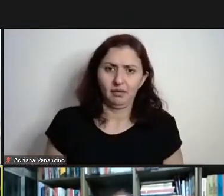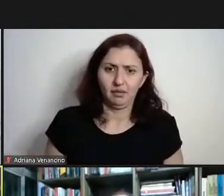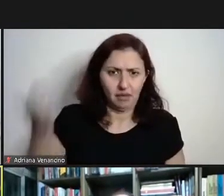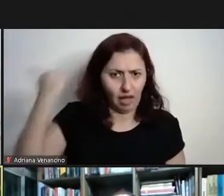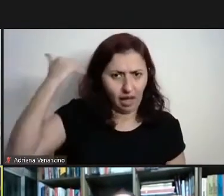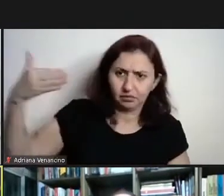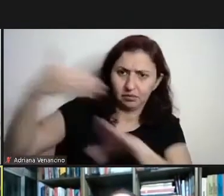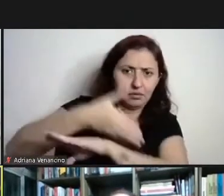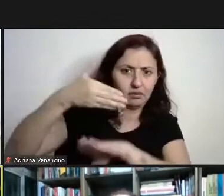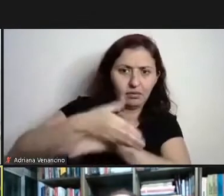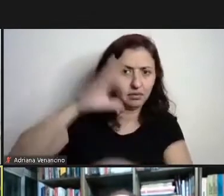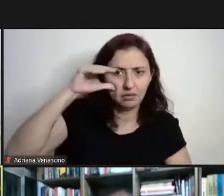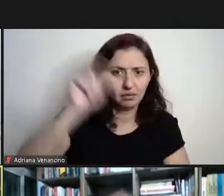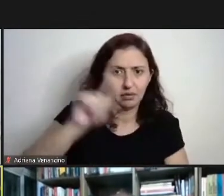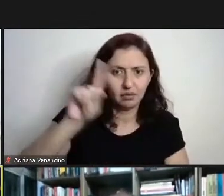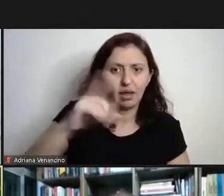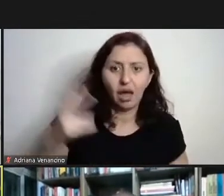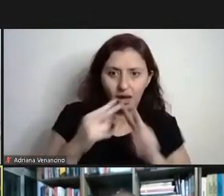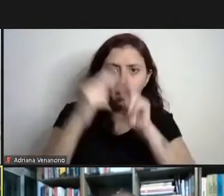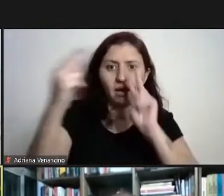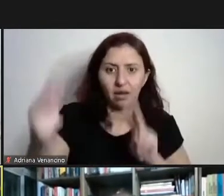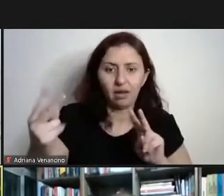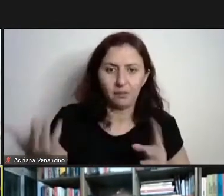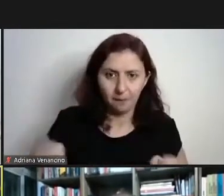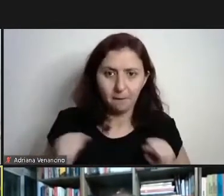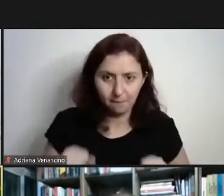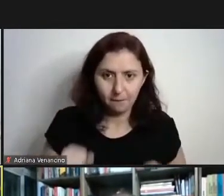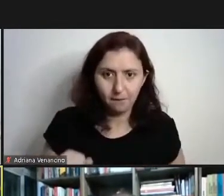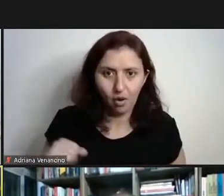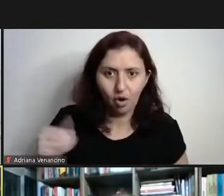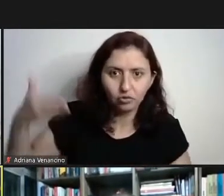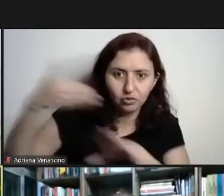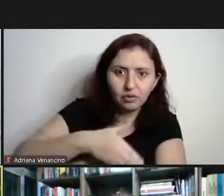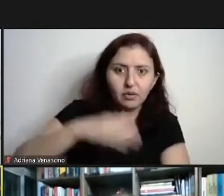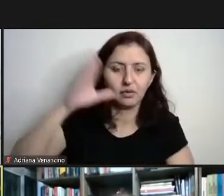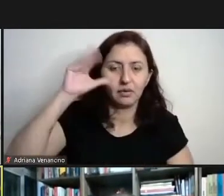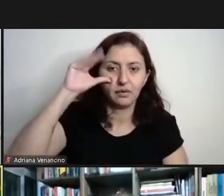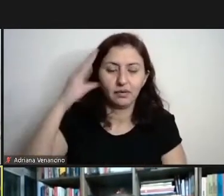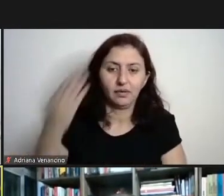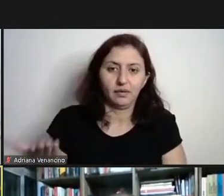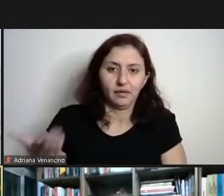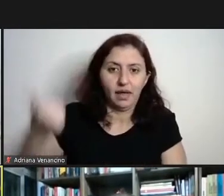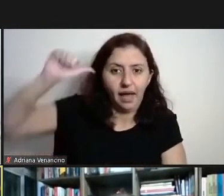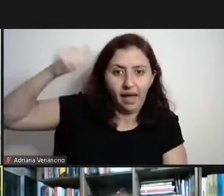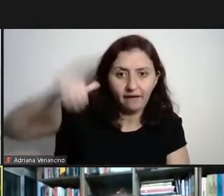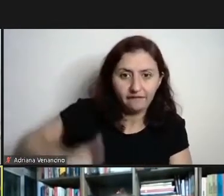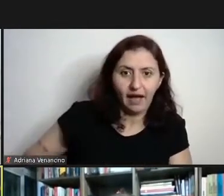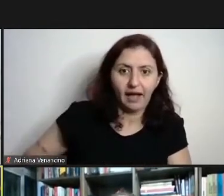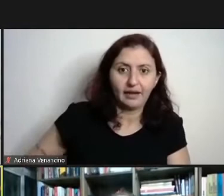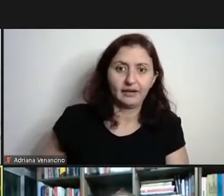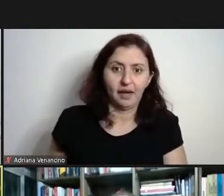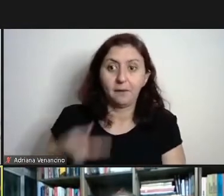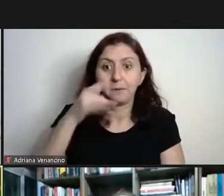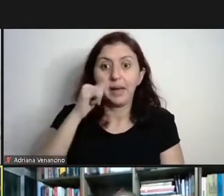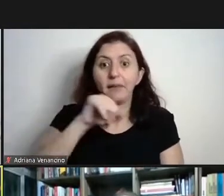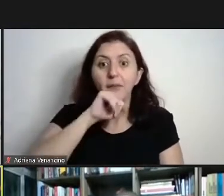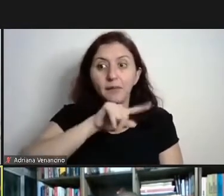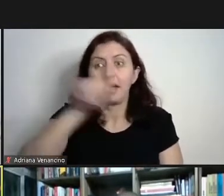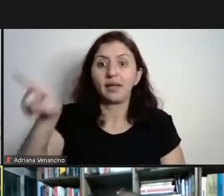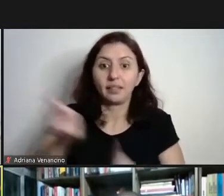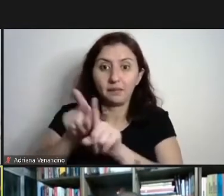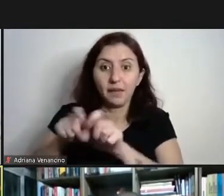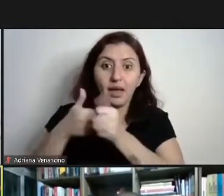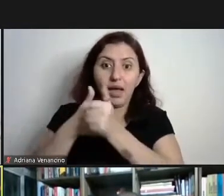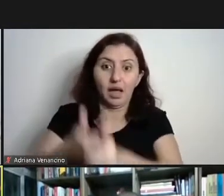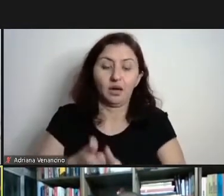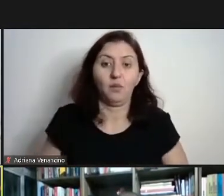agora, parece que pode, né, fazê-lo, avaliar, pais que acompanham, junto com os alunos, exatamente